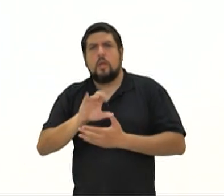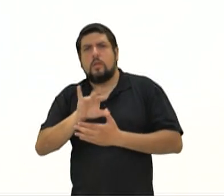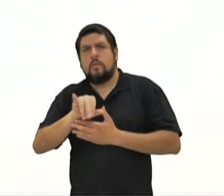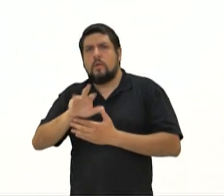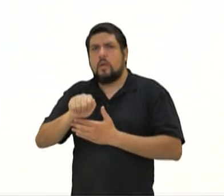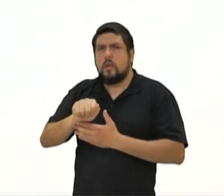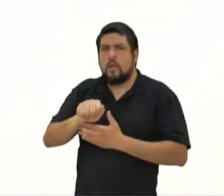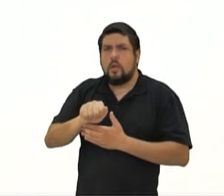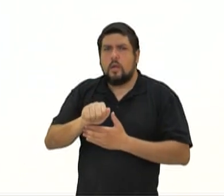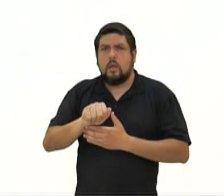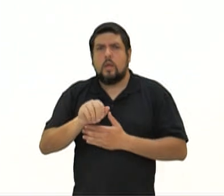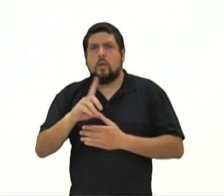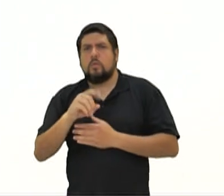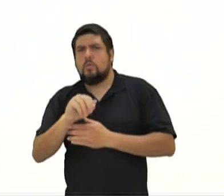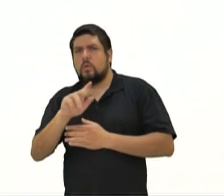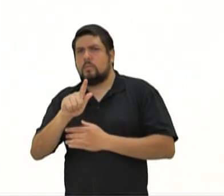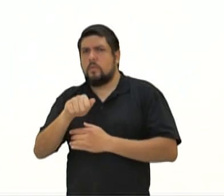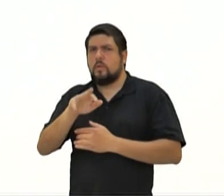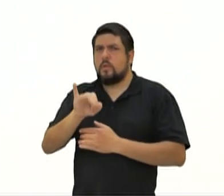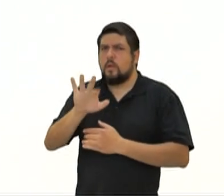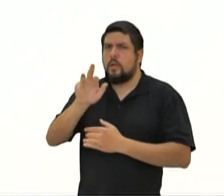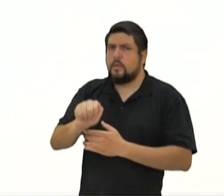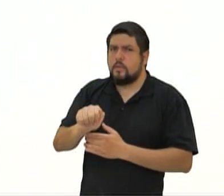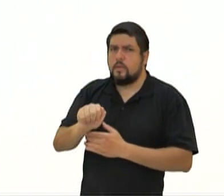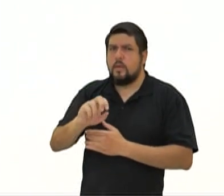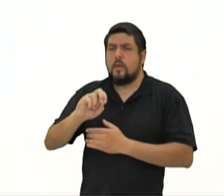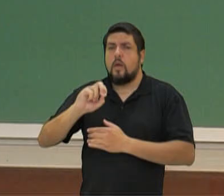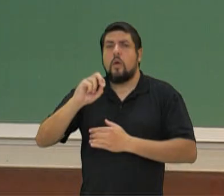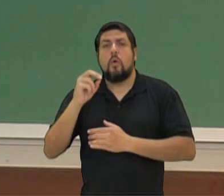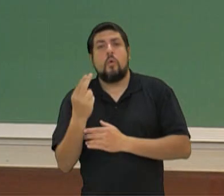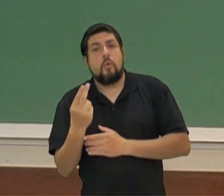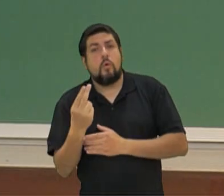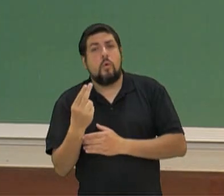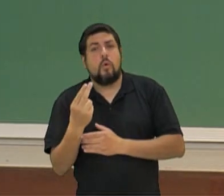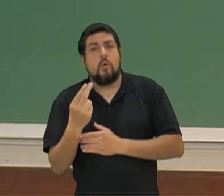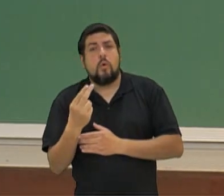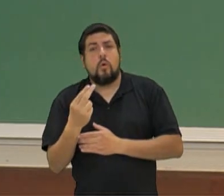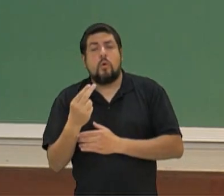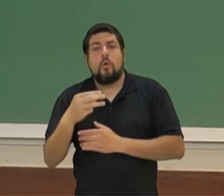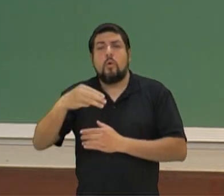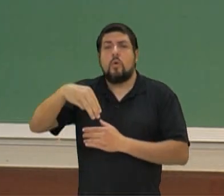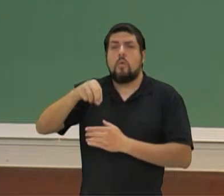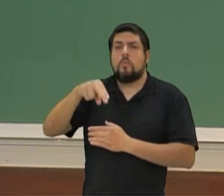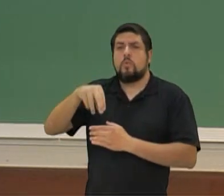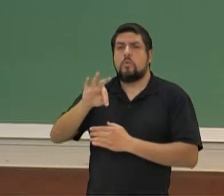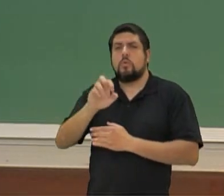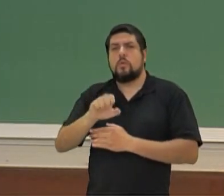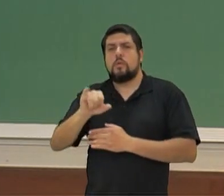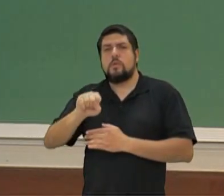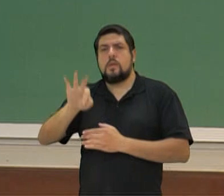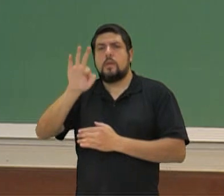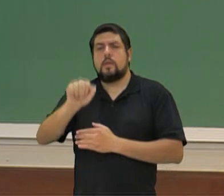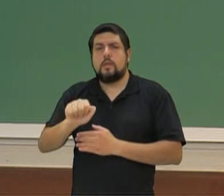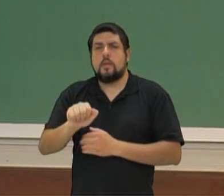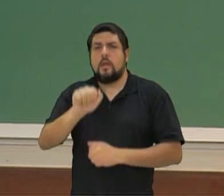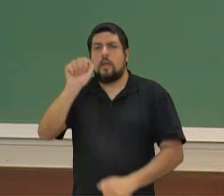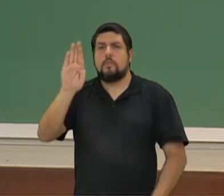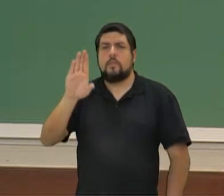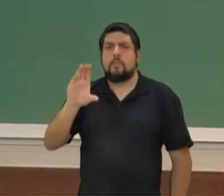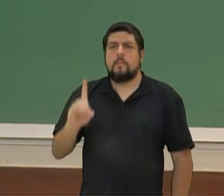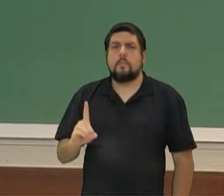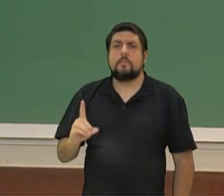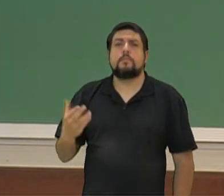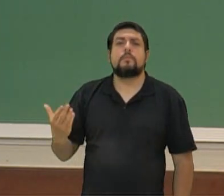religião dogmática ou uma religião monoteísta. Letra A, B, C ou D?